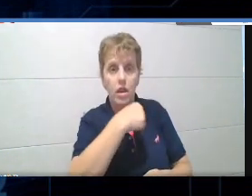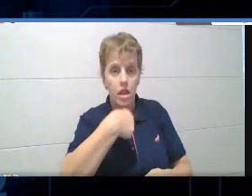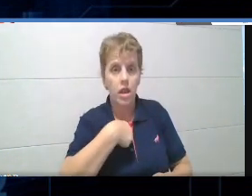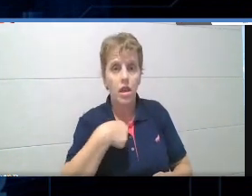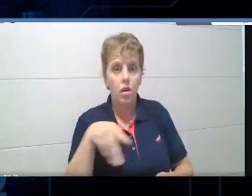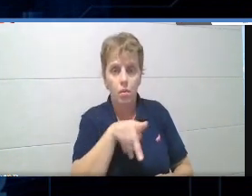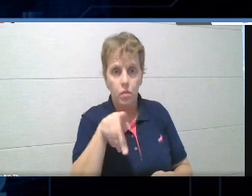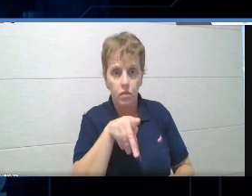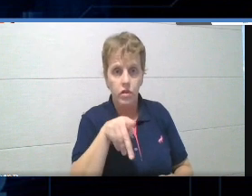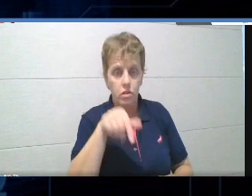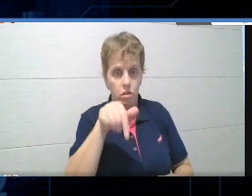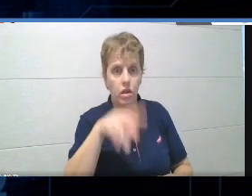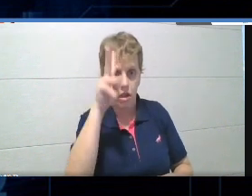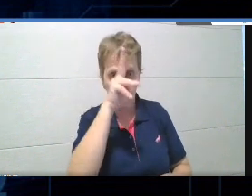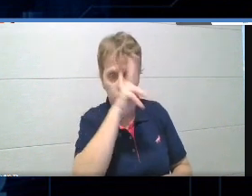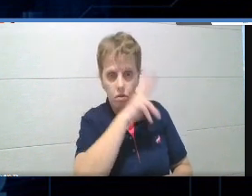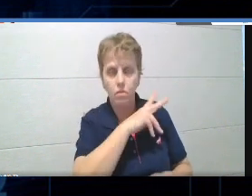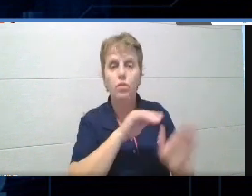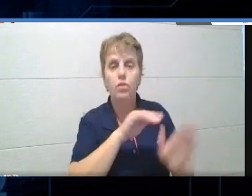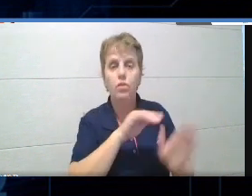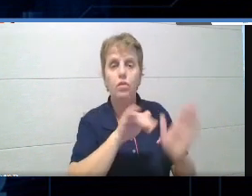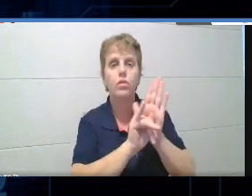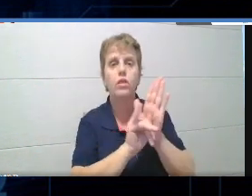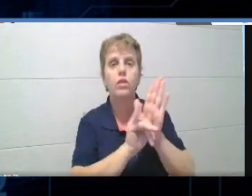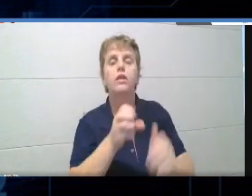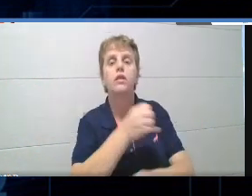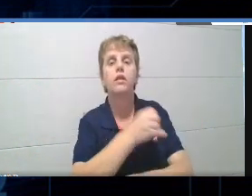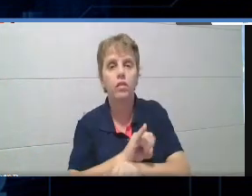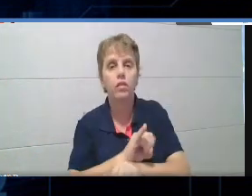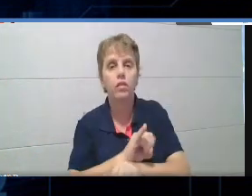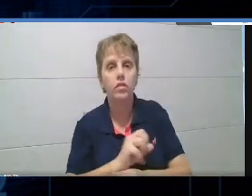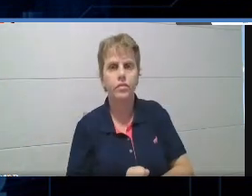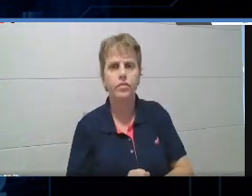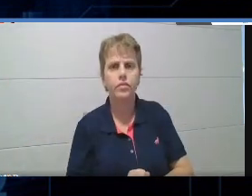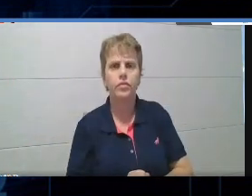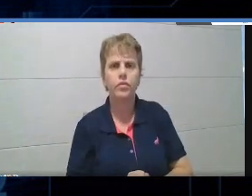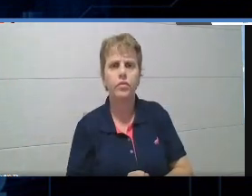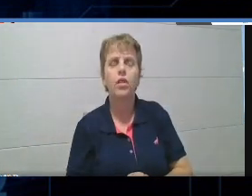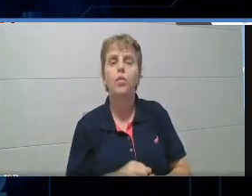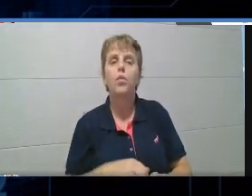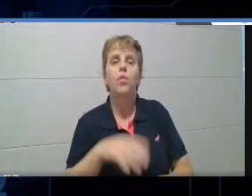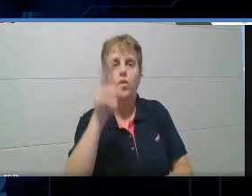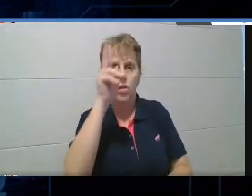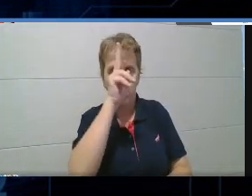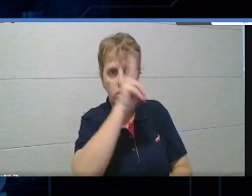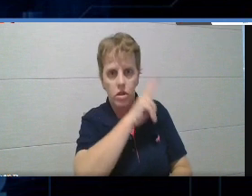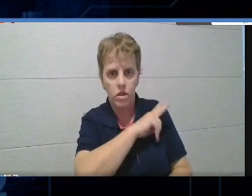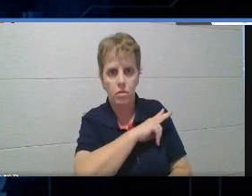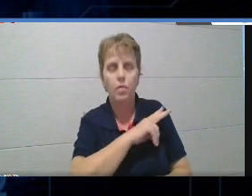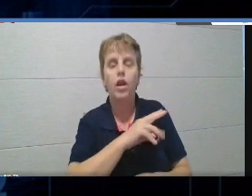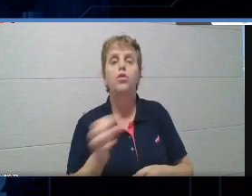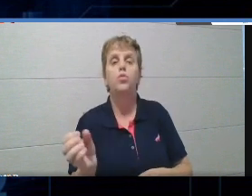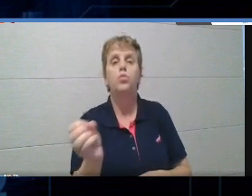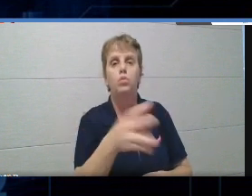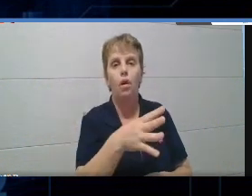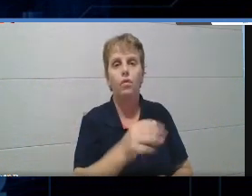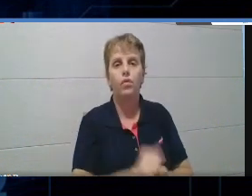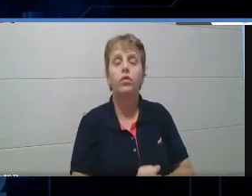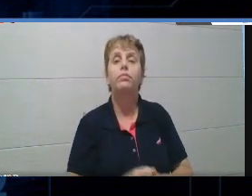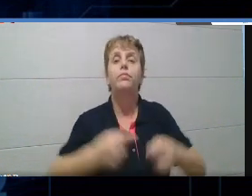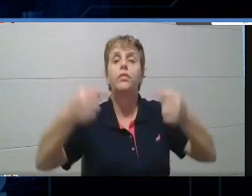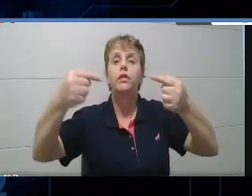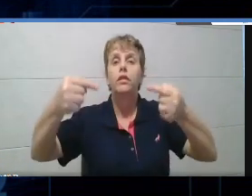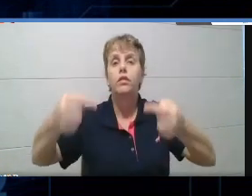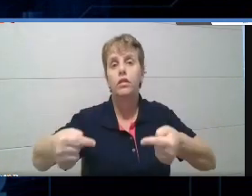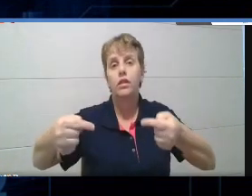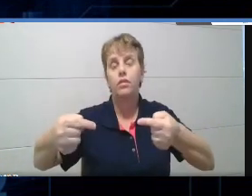SESI Senai, e a gente está com o ensino médio já, o ensino médio novo, a partir de 2020, esse desafio de fazer o novo